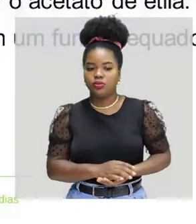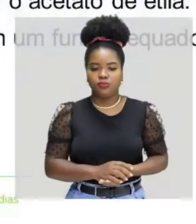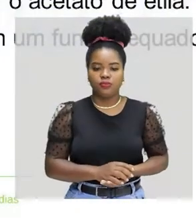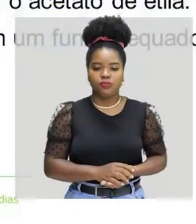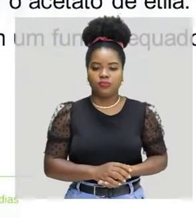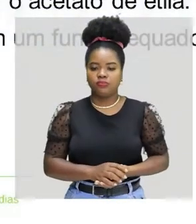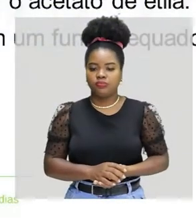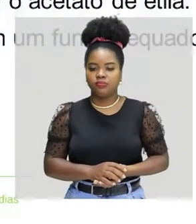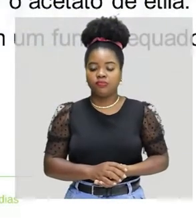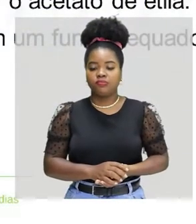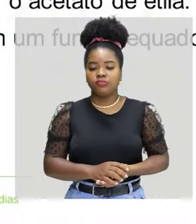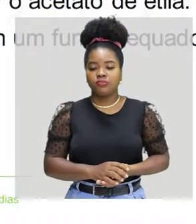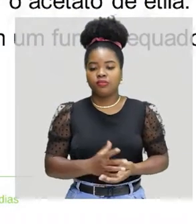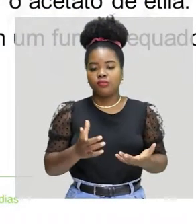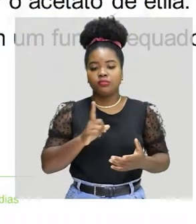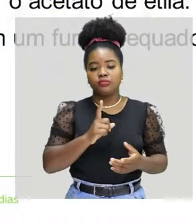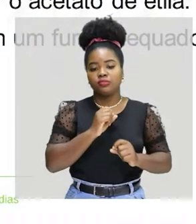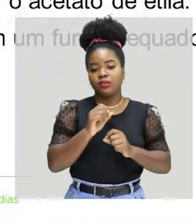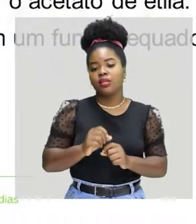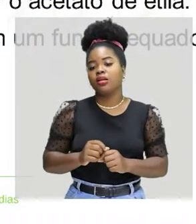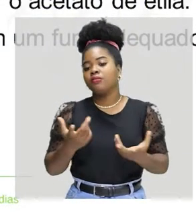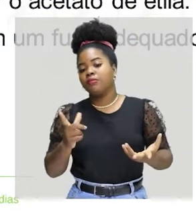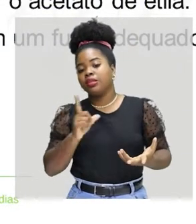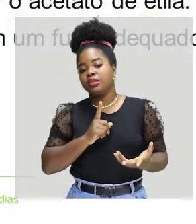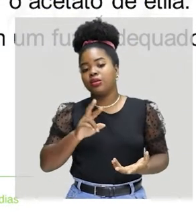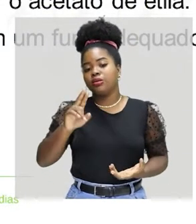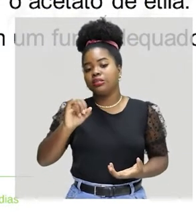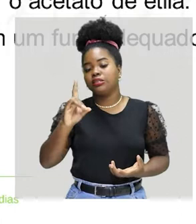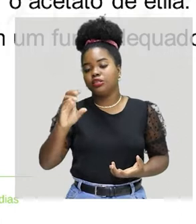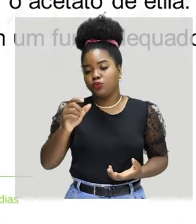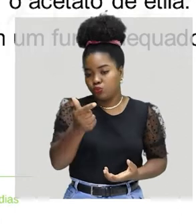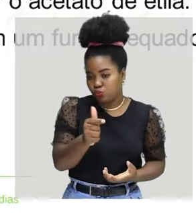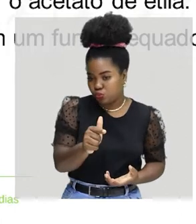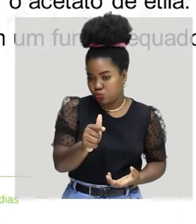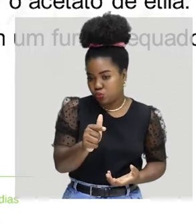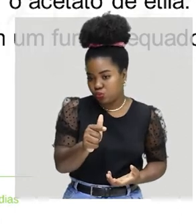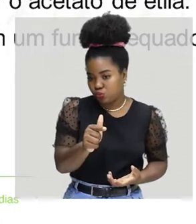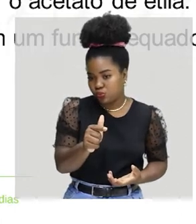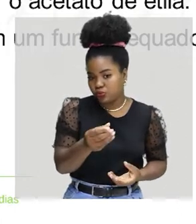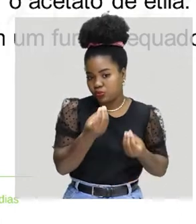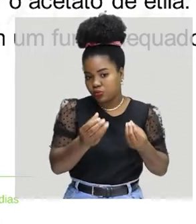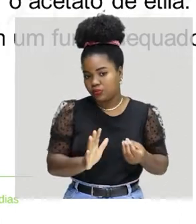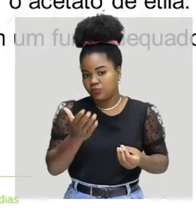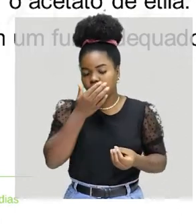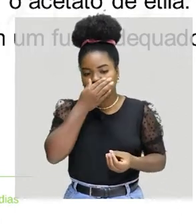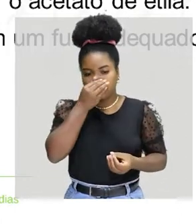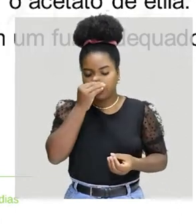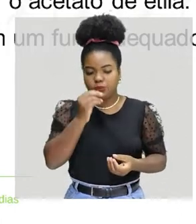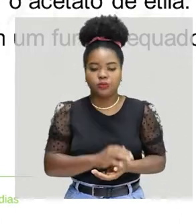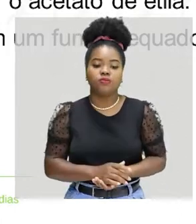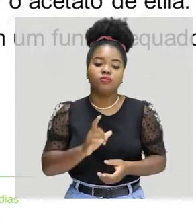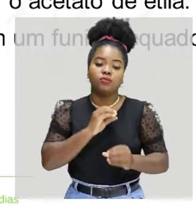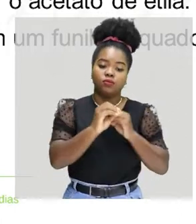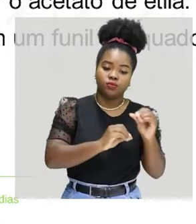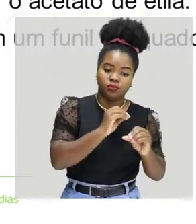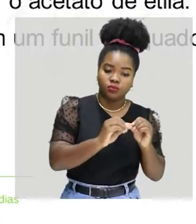A fim de tratar o resíduo, recuperando o acetato de etila, o técnico deve. Então, aqui, nós temos uma